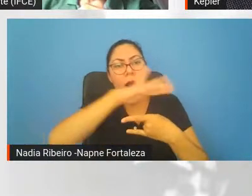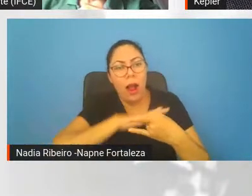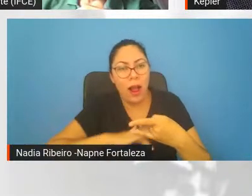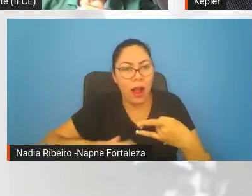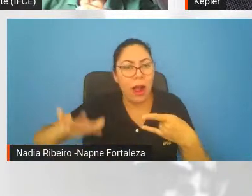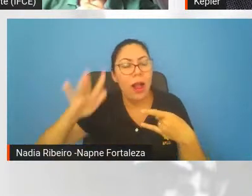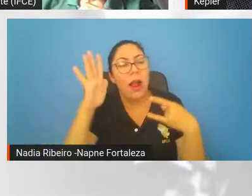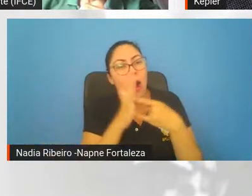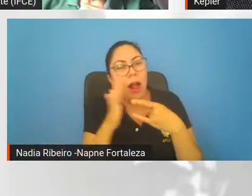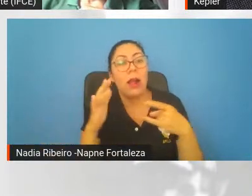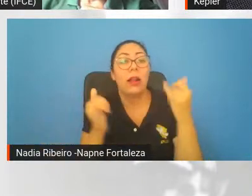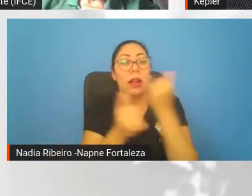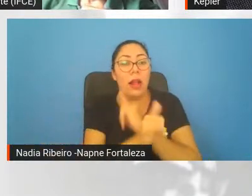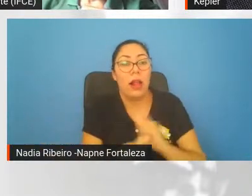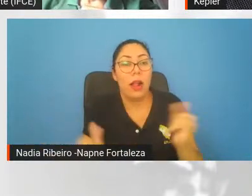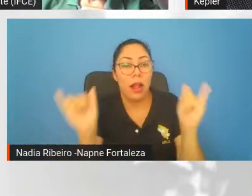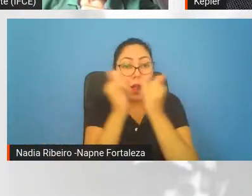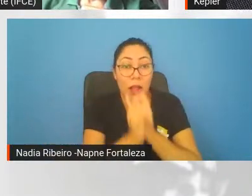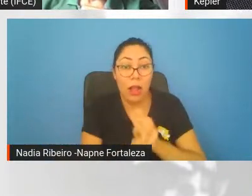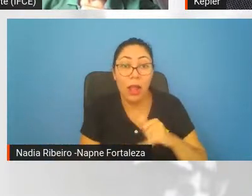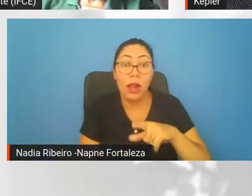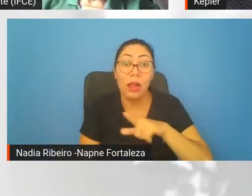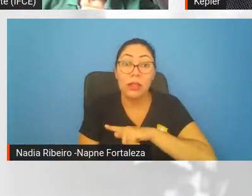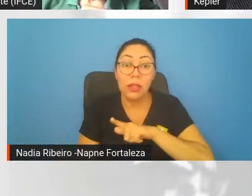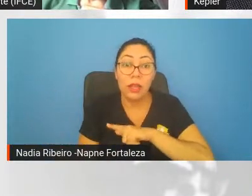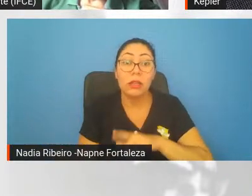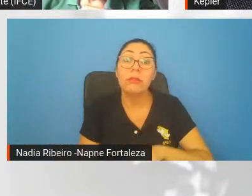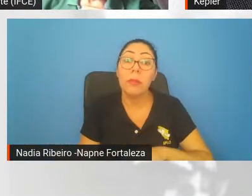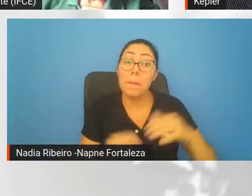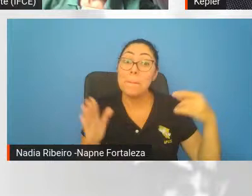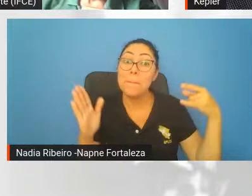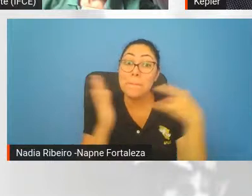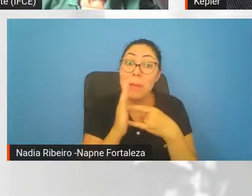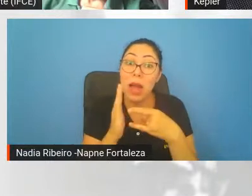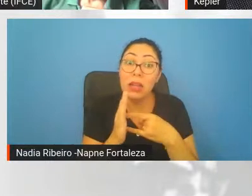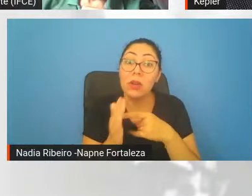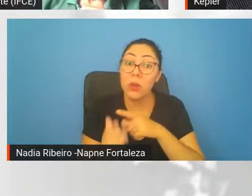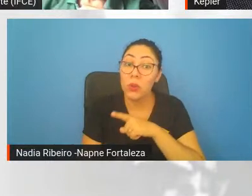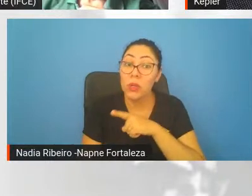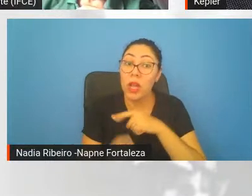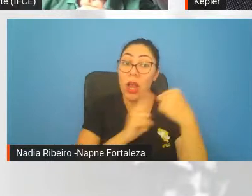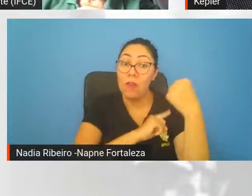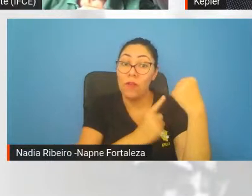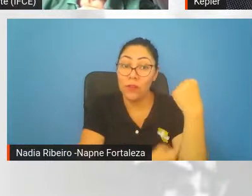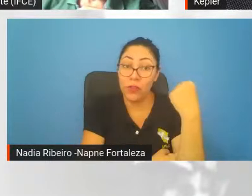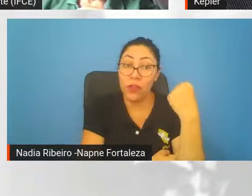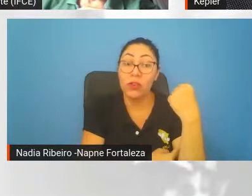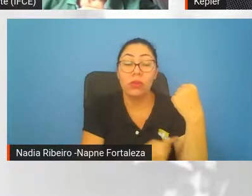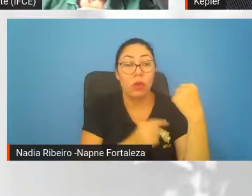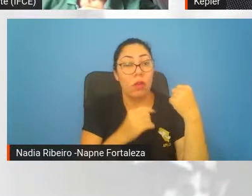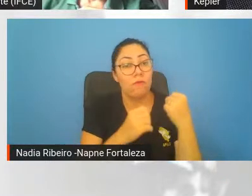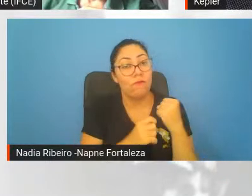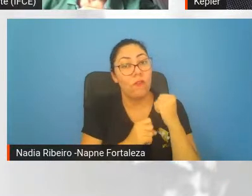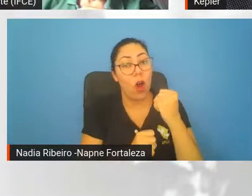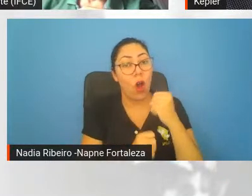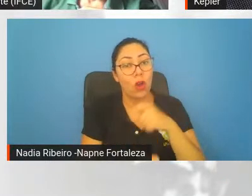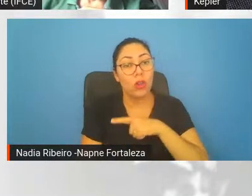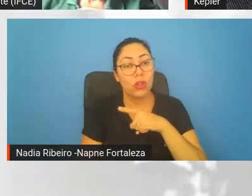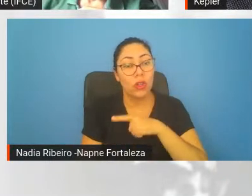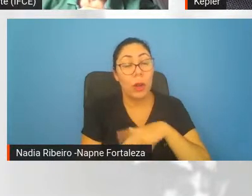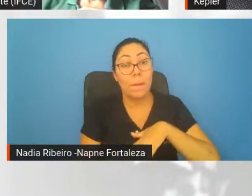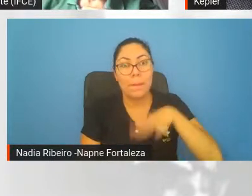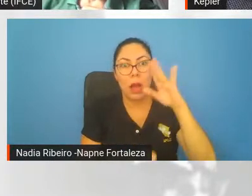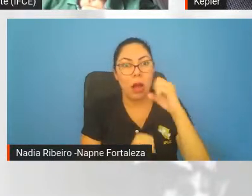parte elétrica. Em vez da força de Coulomb, no magnetário, a força magnética é mais intensa. Mas o...